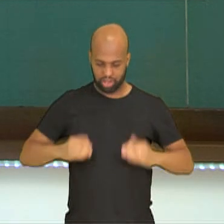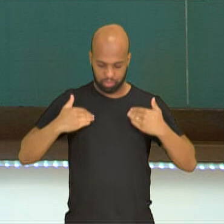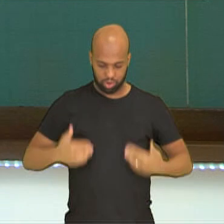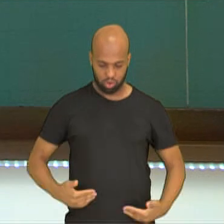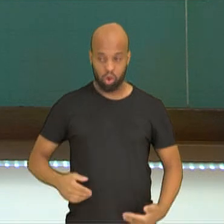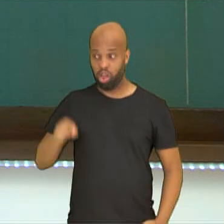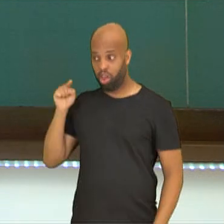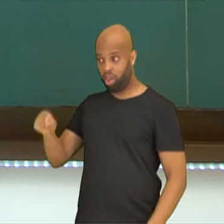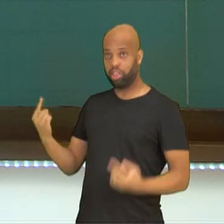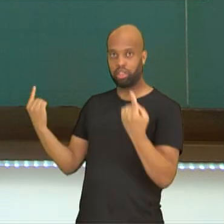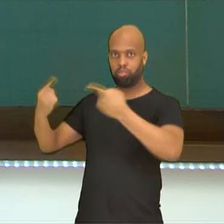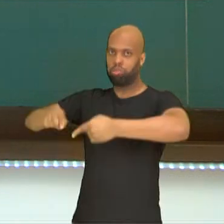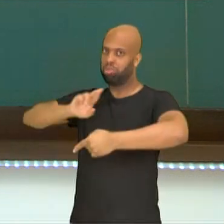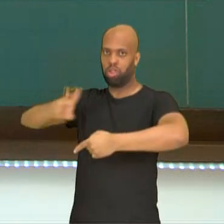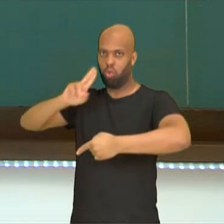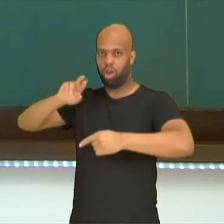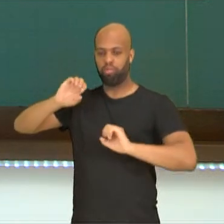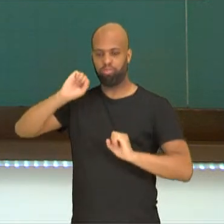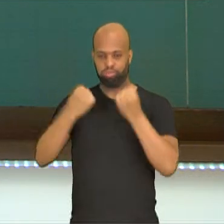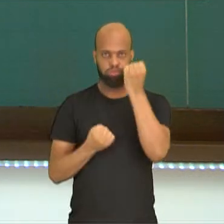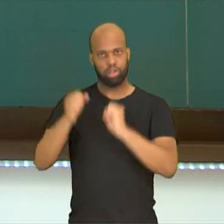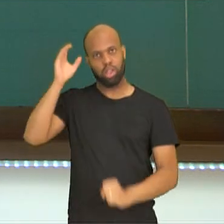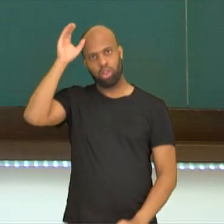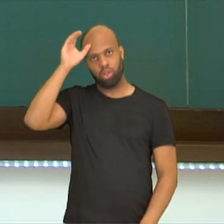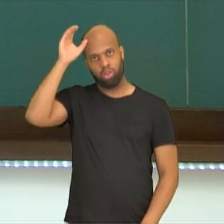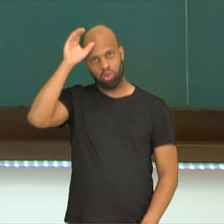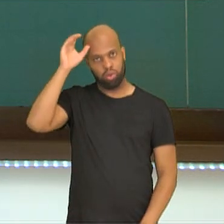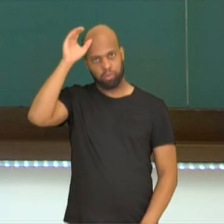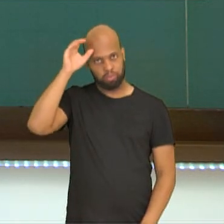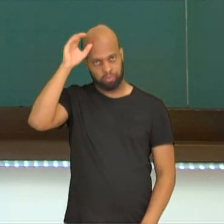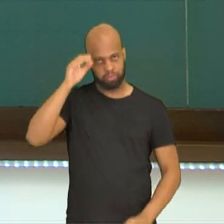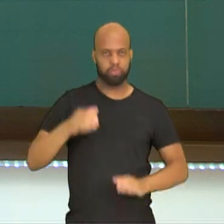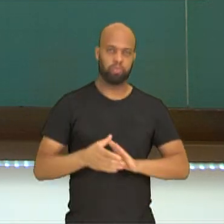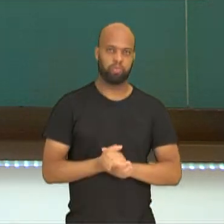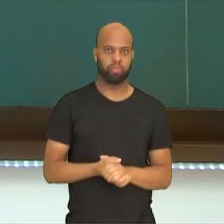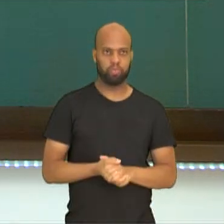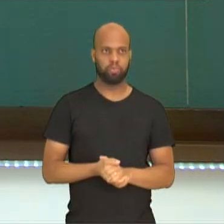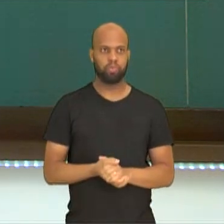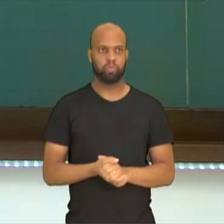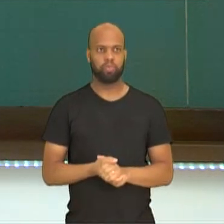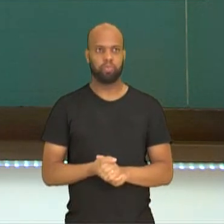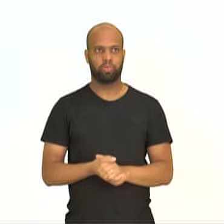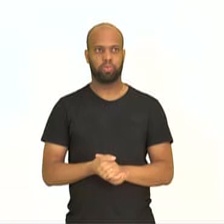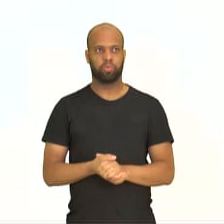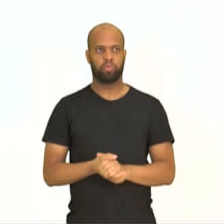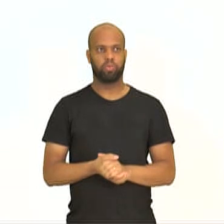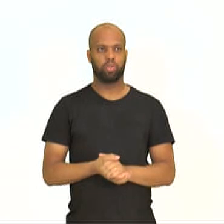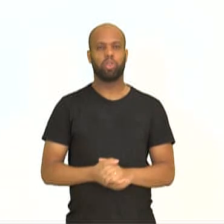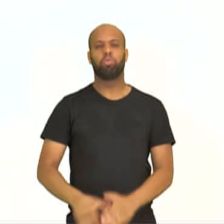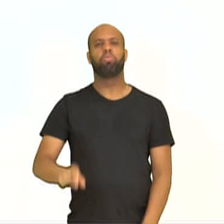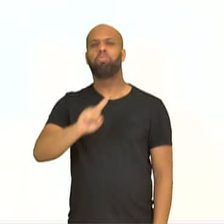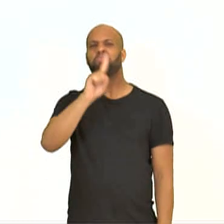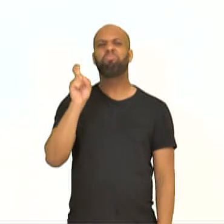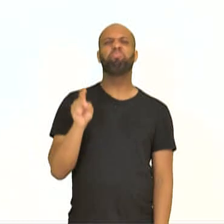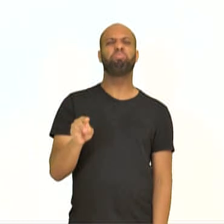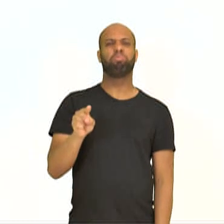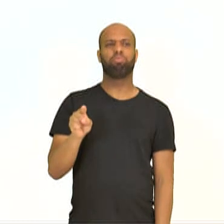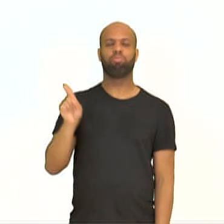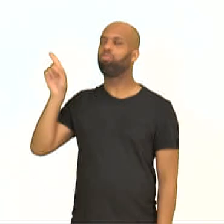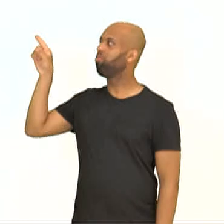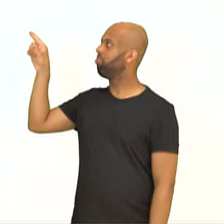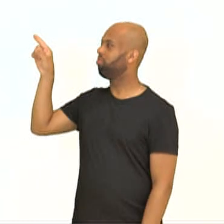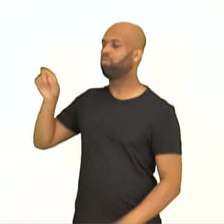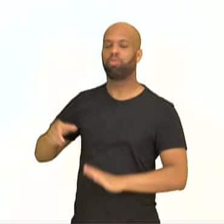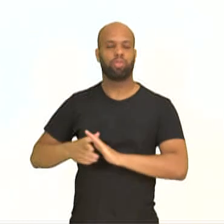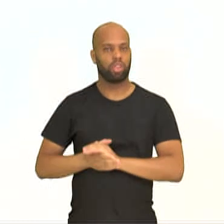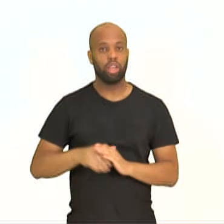ginástica não competitiva e é sobre ela que nós vamos conversar um pouquinho mais agora. O que é essa ginástica